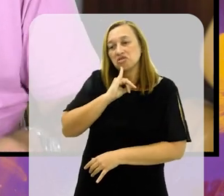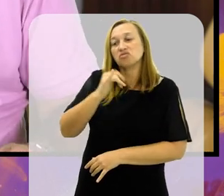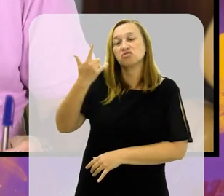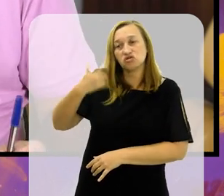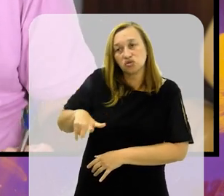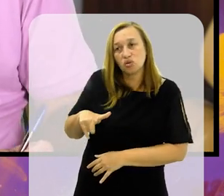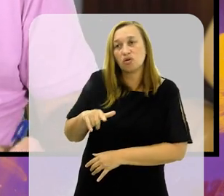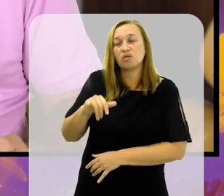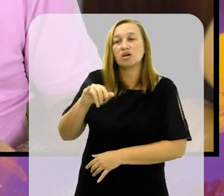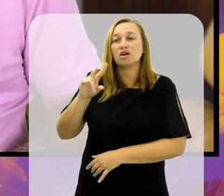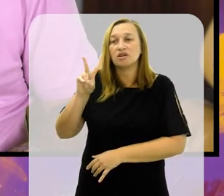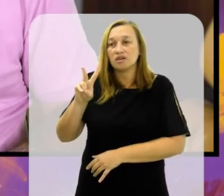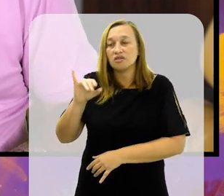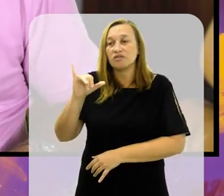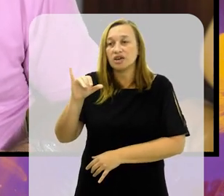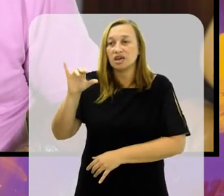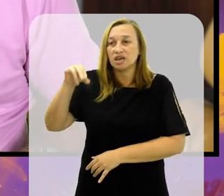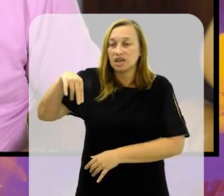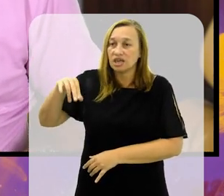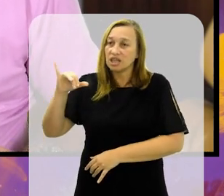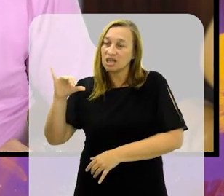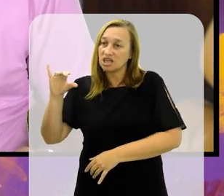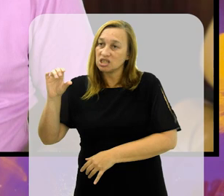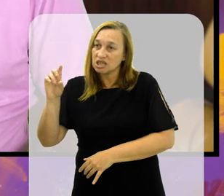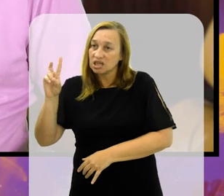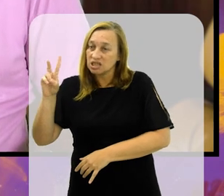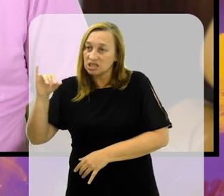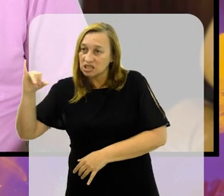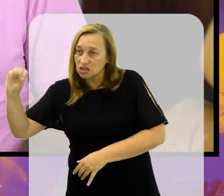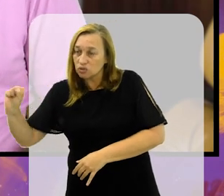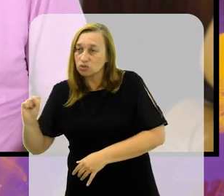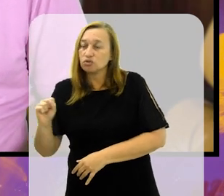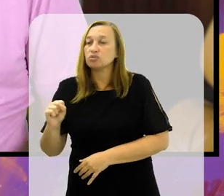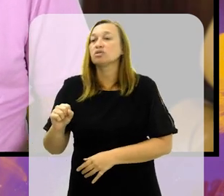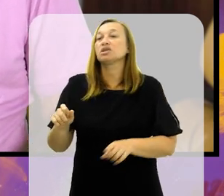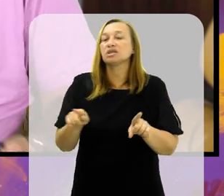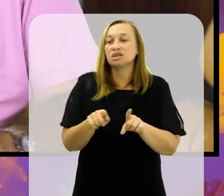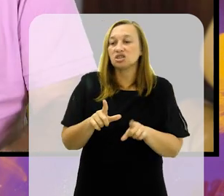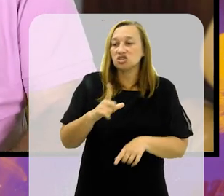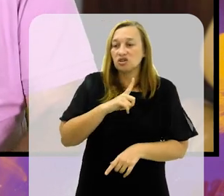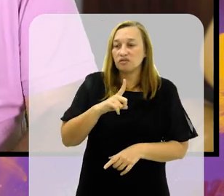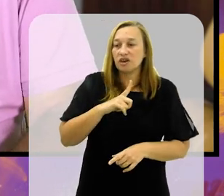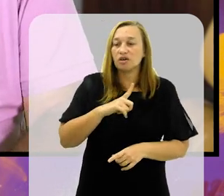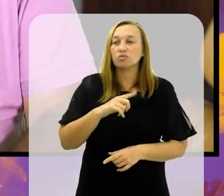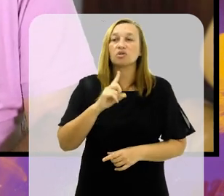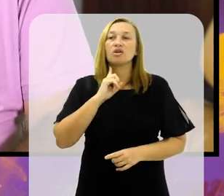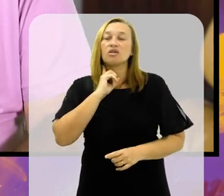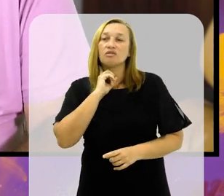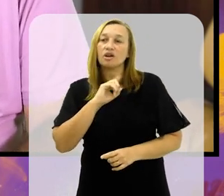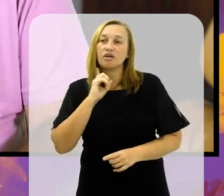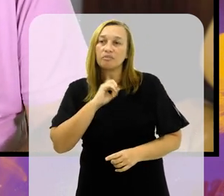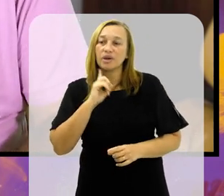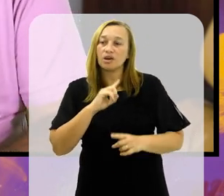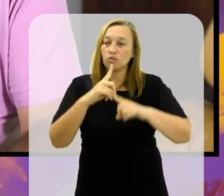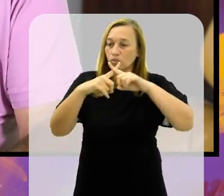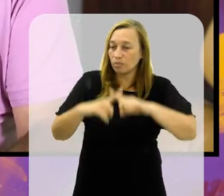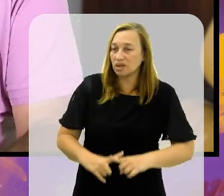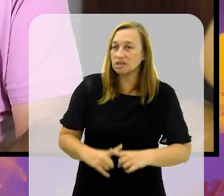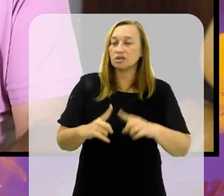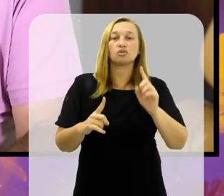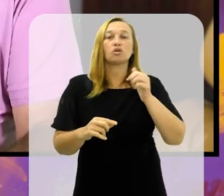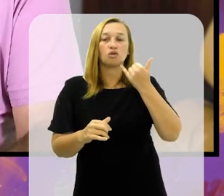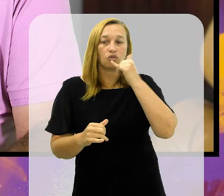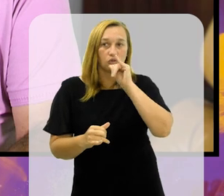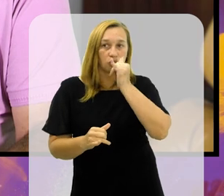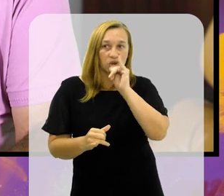sofreu novamente esse ato de racismo. Mas nós tivemos o Fla-Flu e a Suderge fez